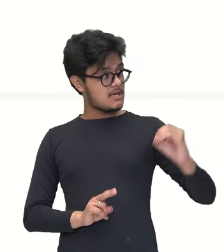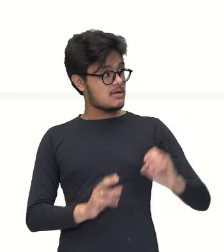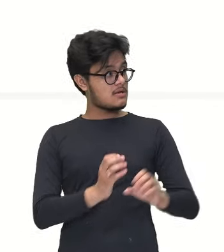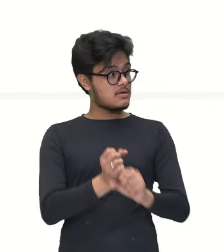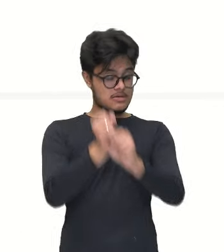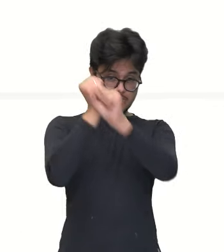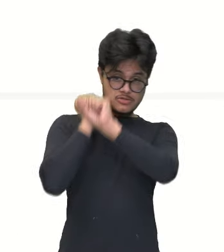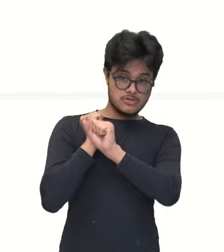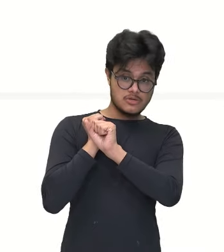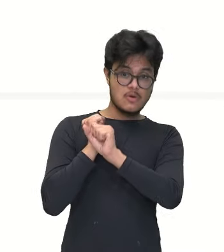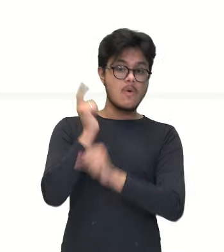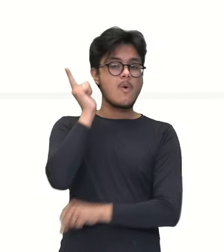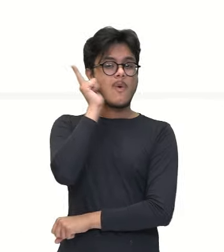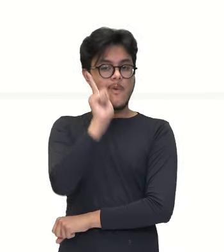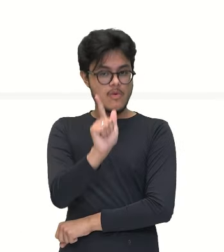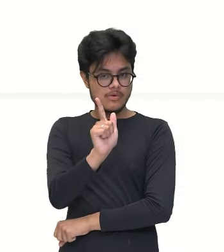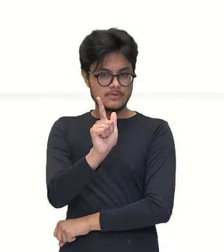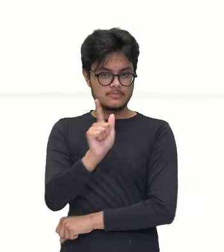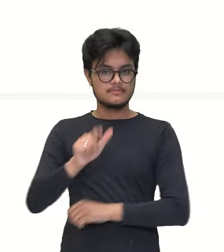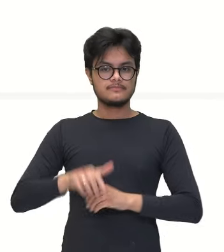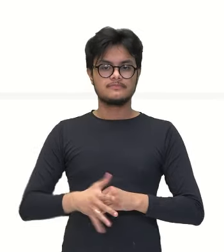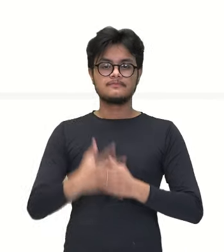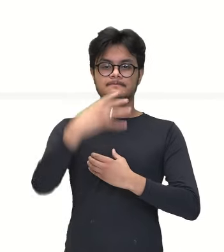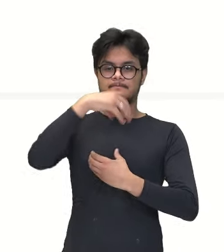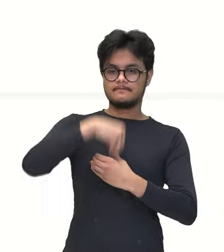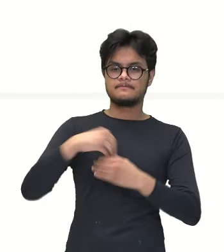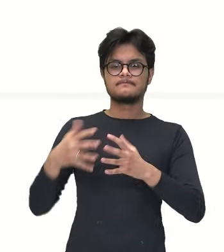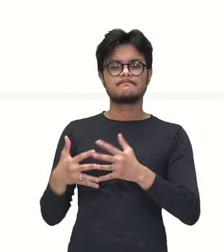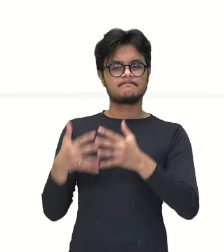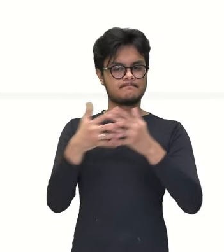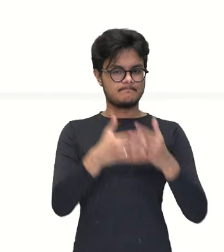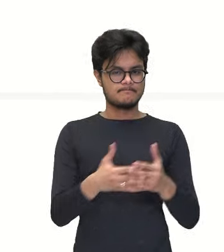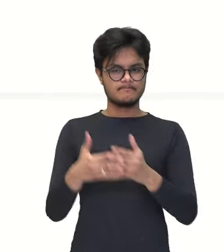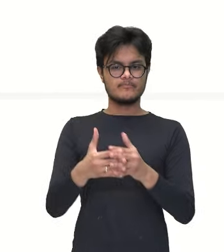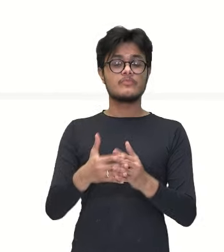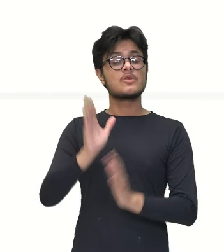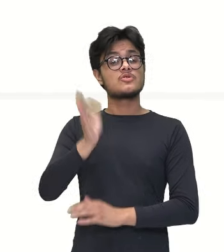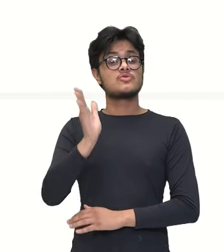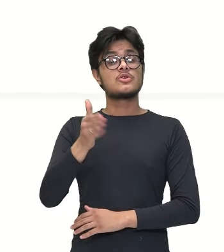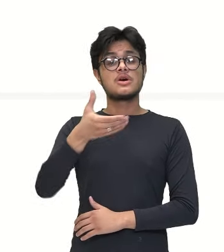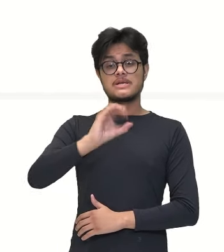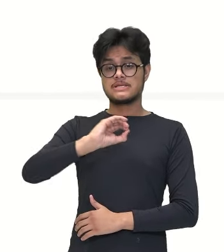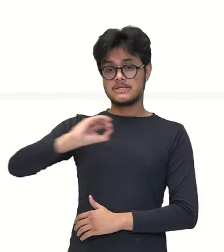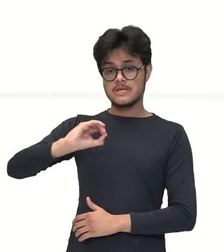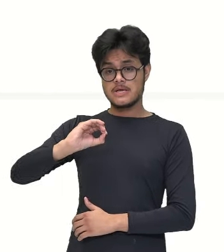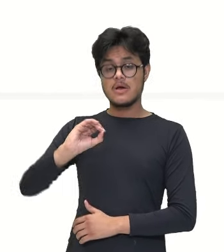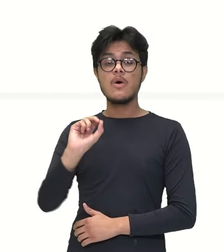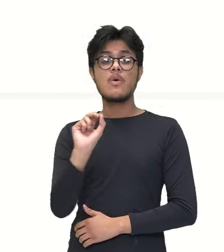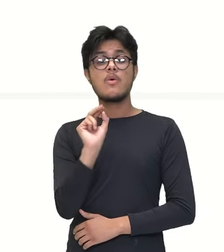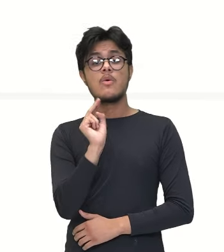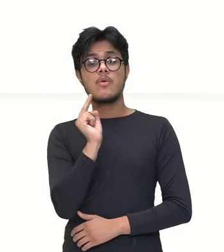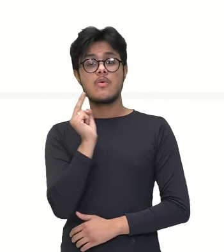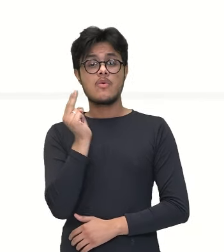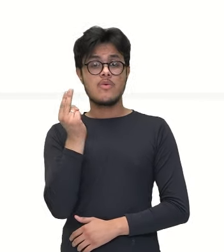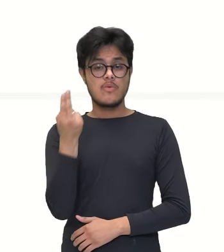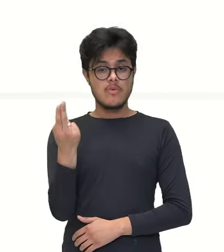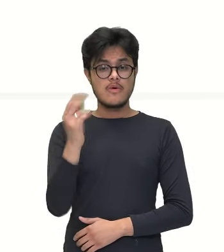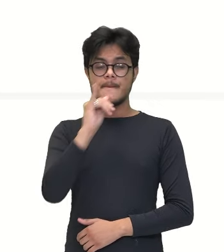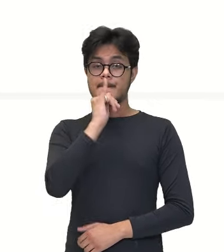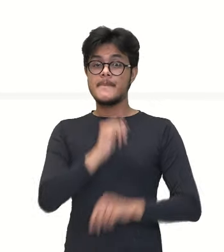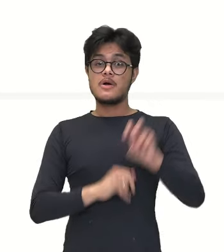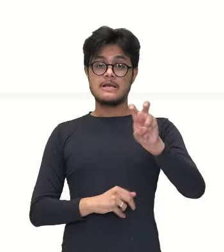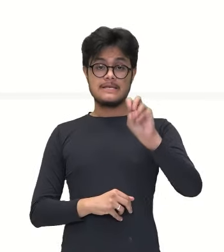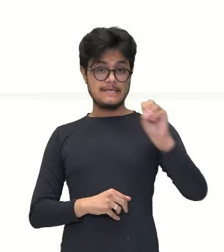já foram colocados, considerando 100 sacos de cimento. Ou eu posso utilizar logo 500